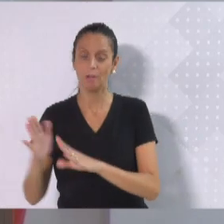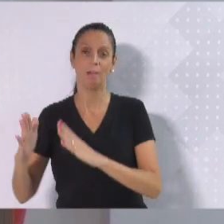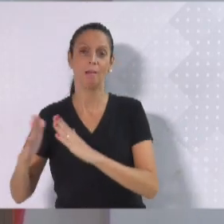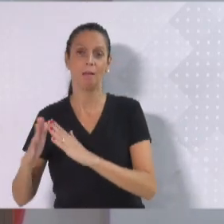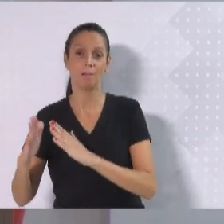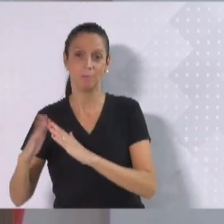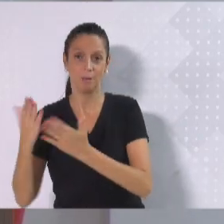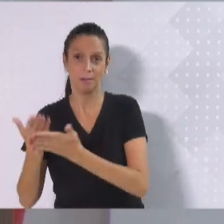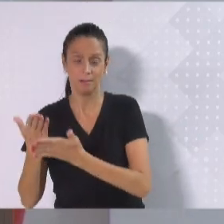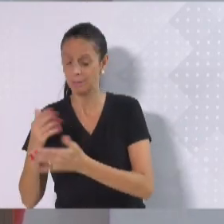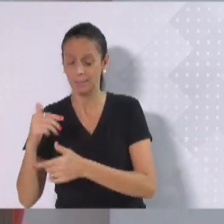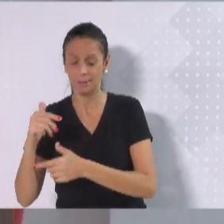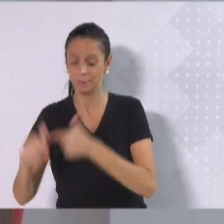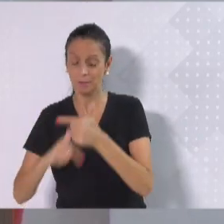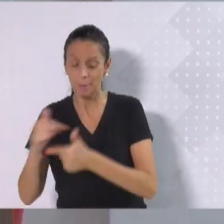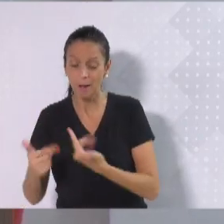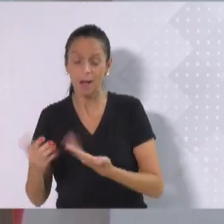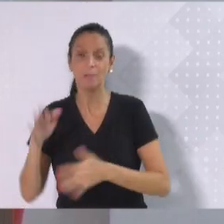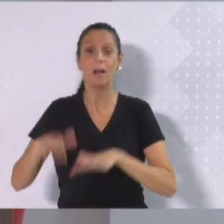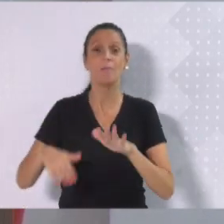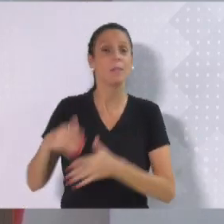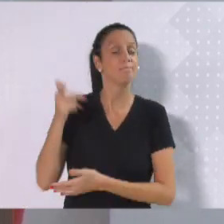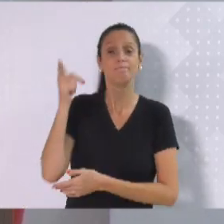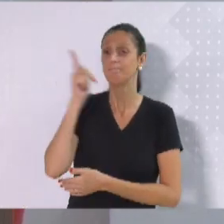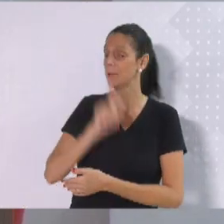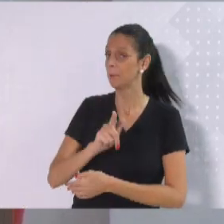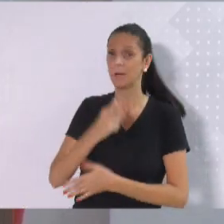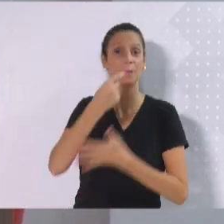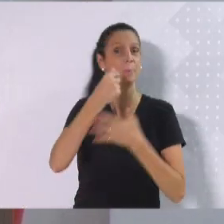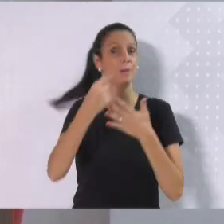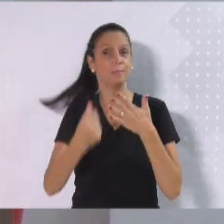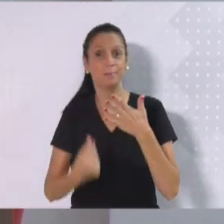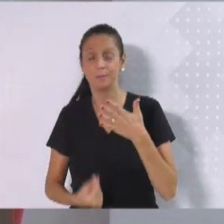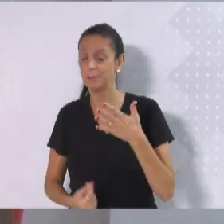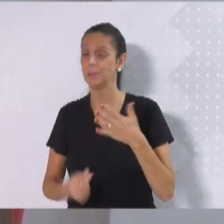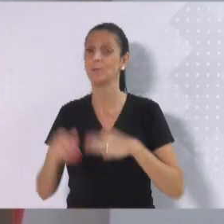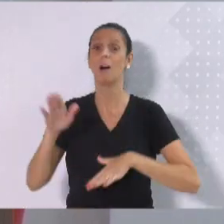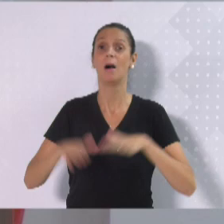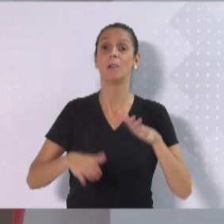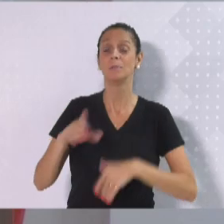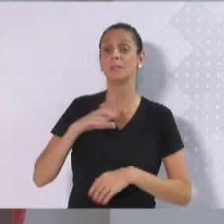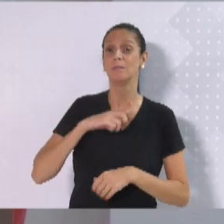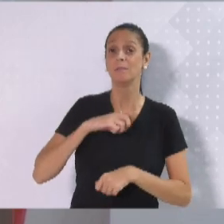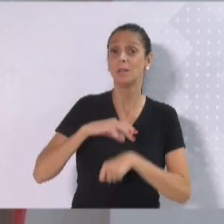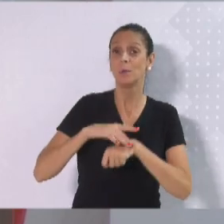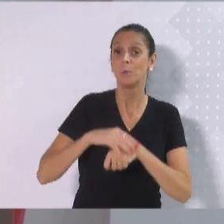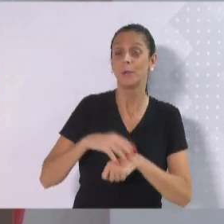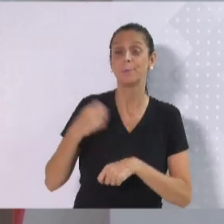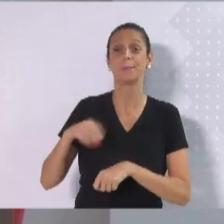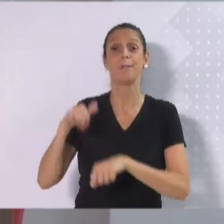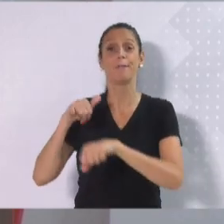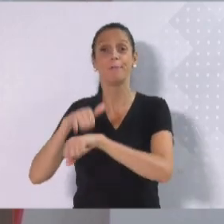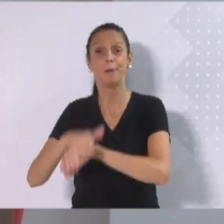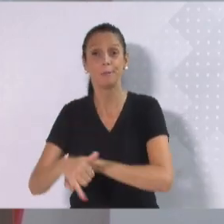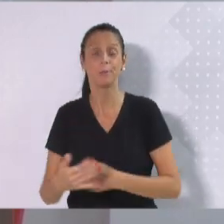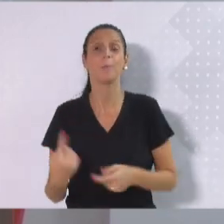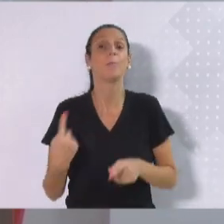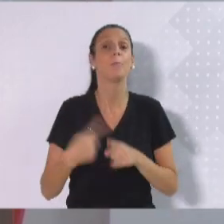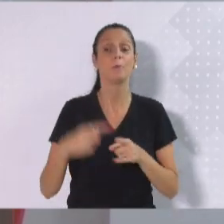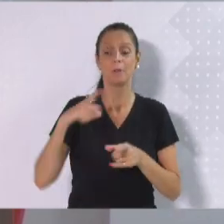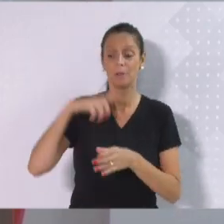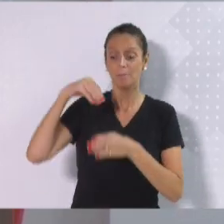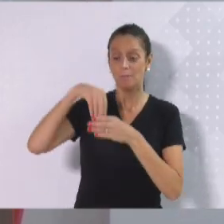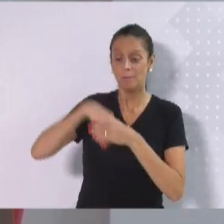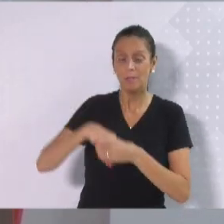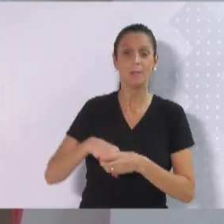e ainda deixam de receber benefícios importantes para sua sobrevivência por burocracias de sistemas desintegrados, por mau uso